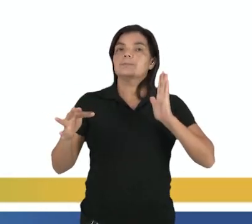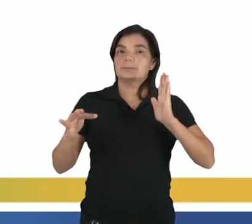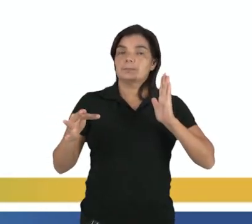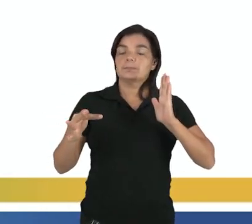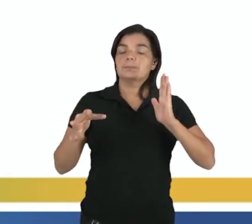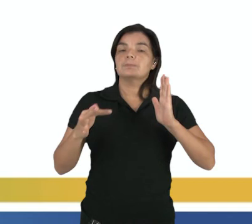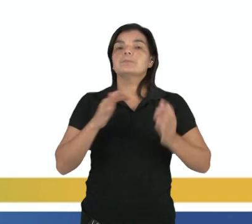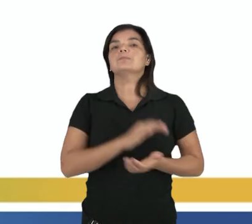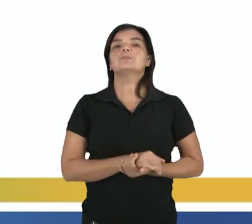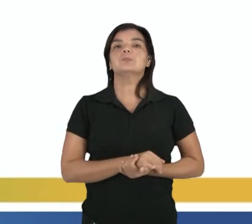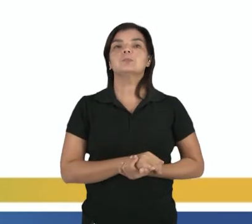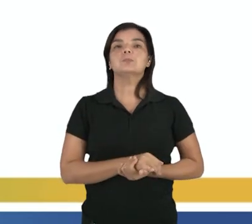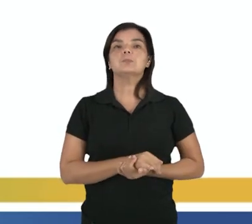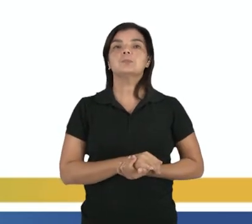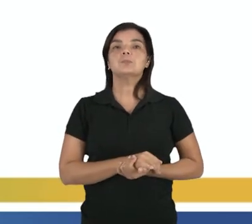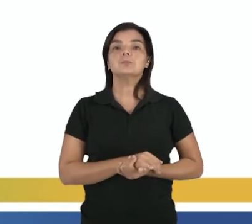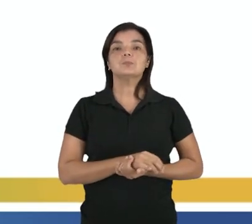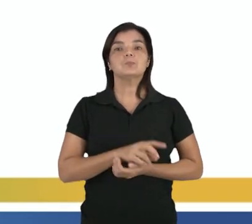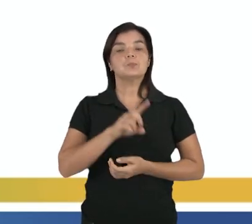grandezas,